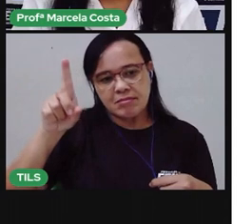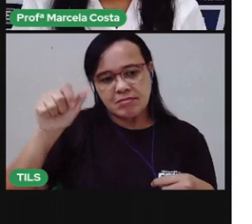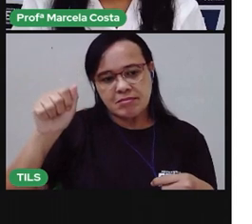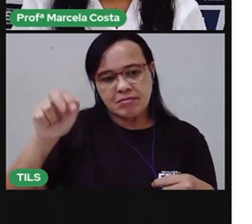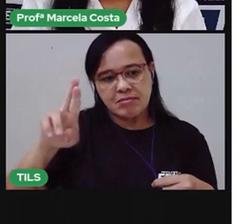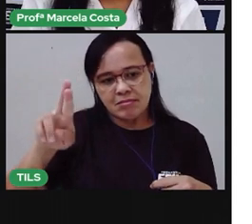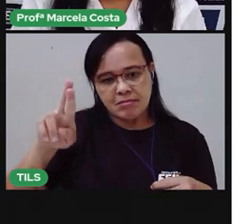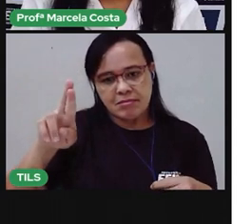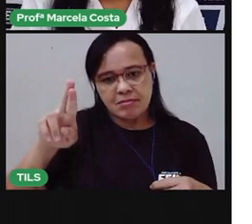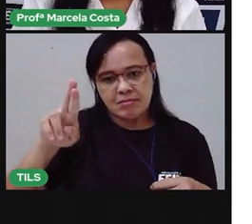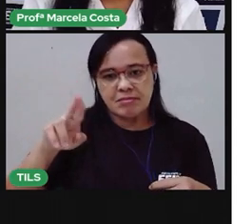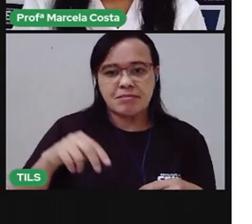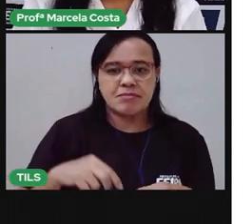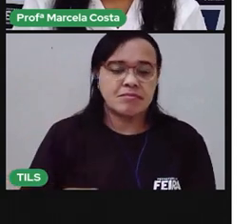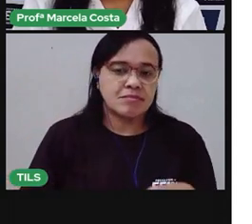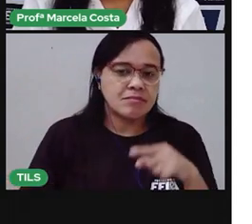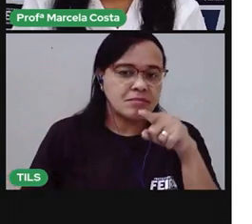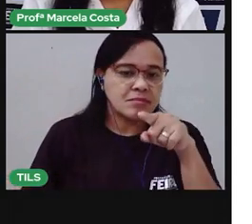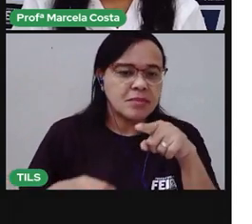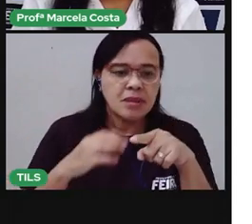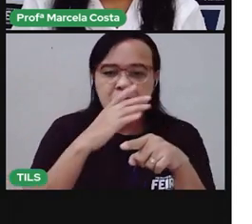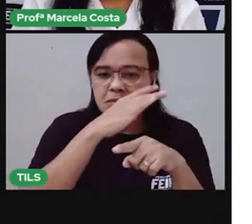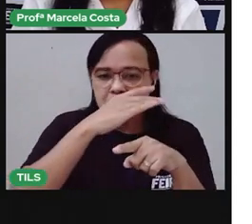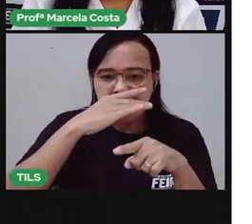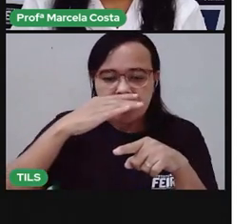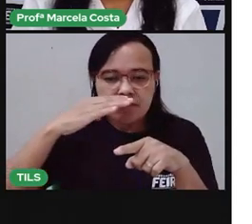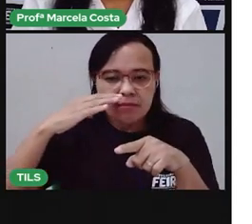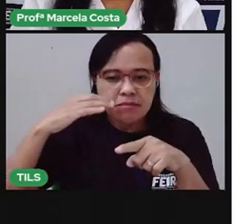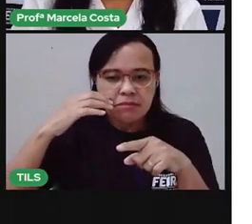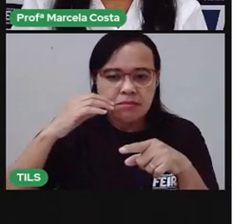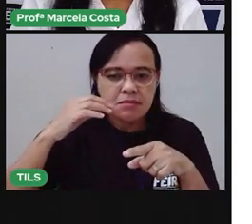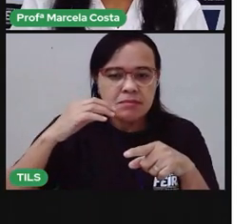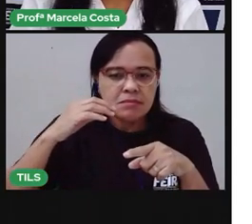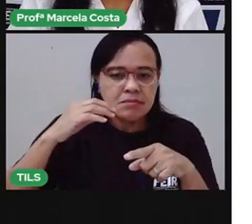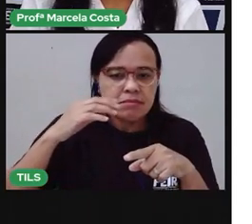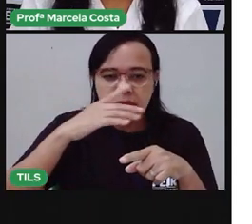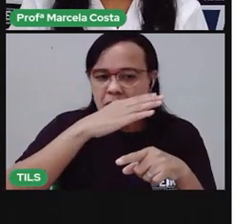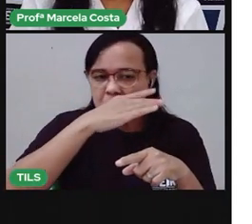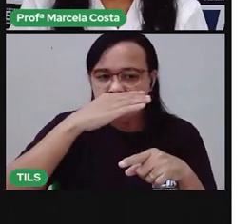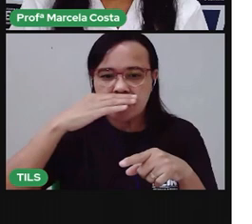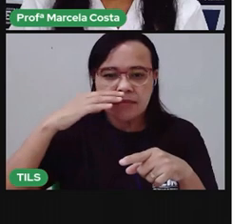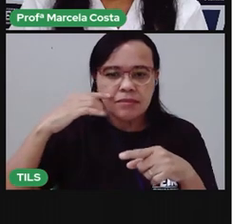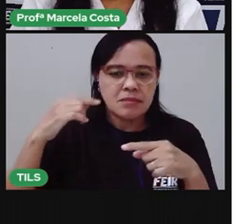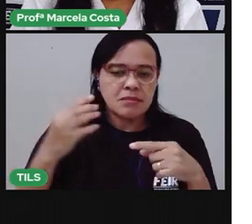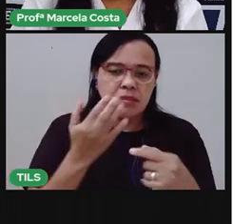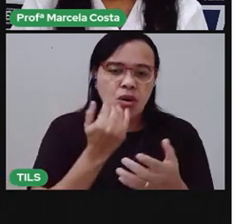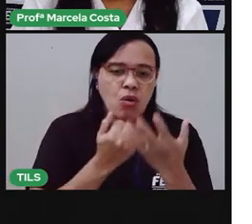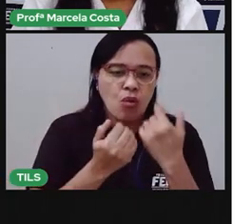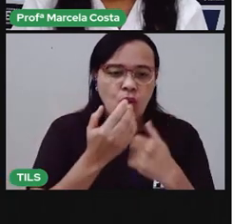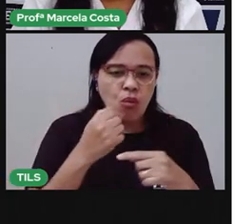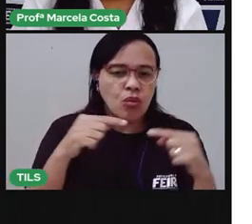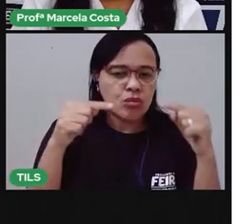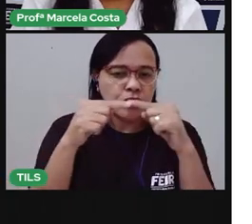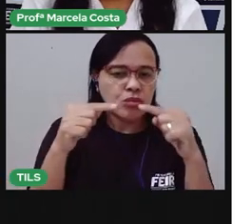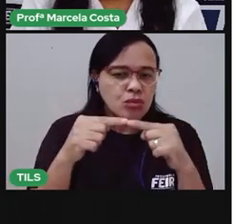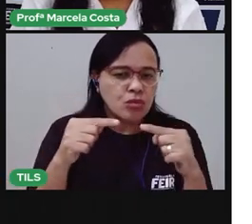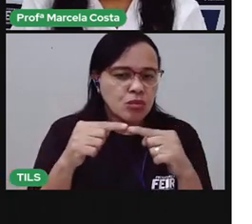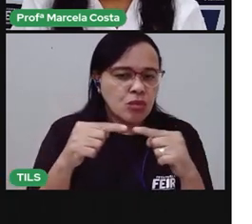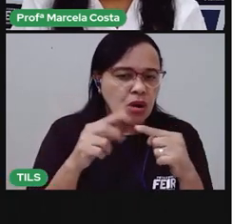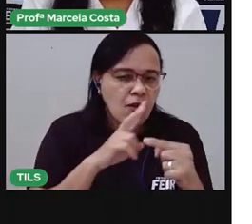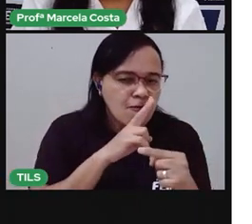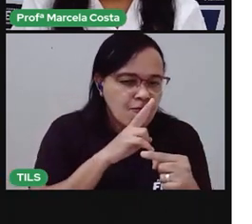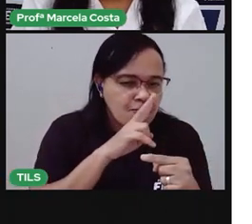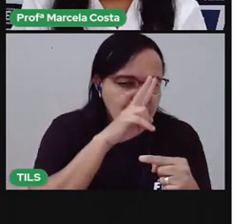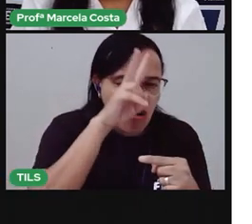Qual sentido interage com o cheiro forte do alho? Para sentir aquele cheiro forte do alho, o que eu vou